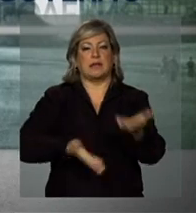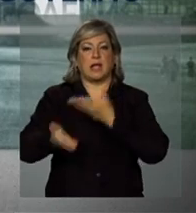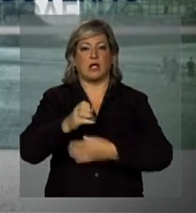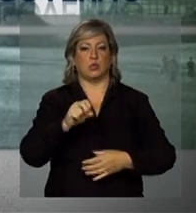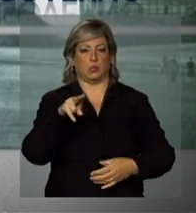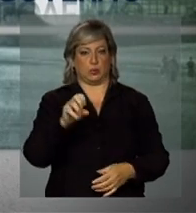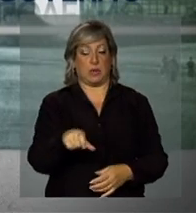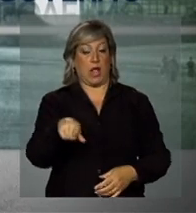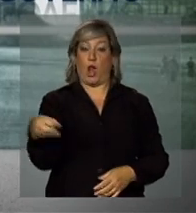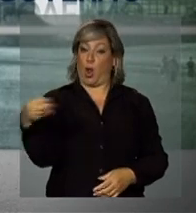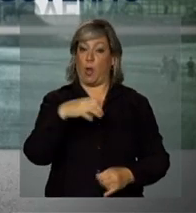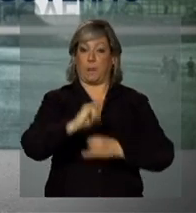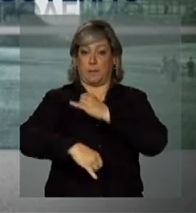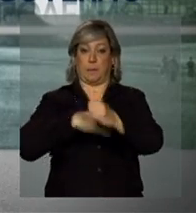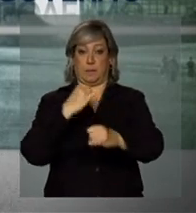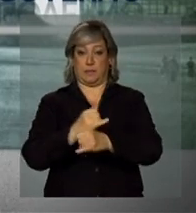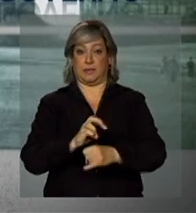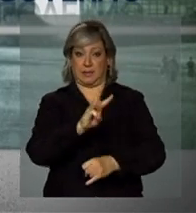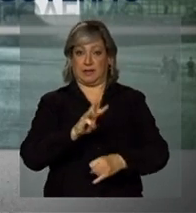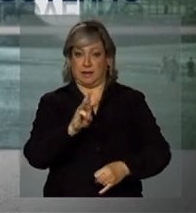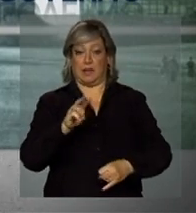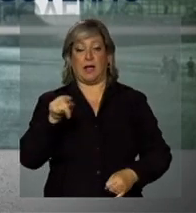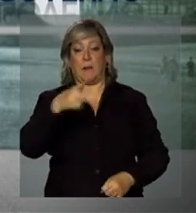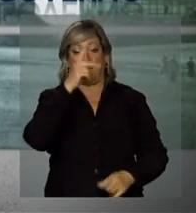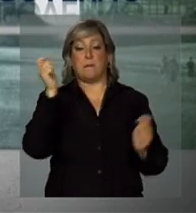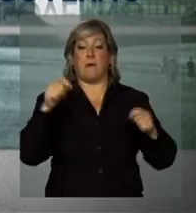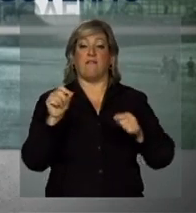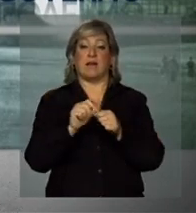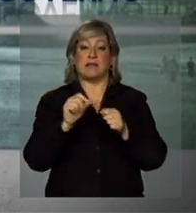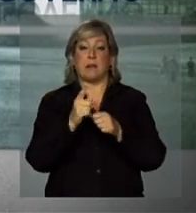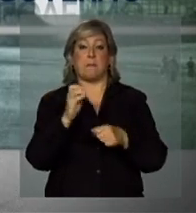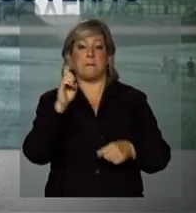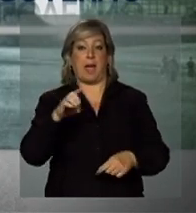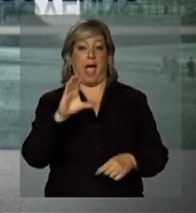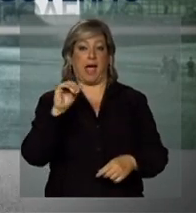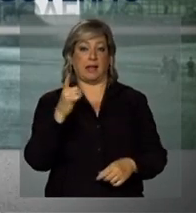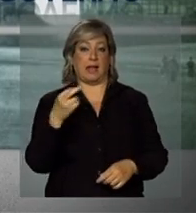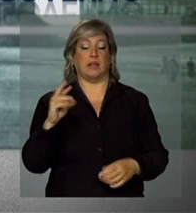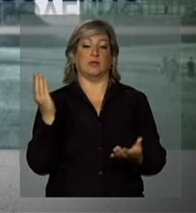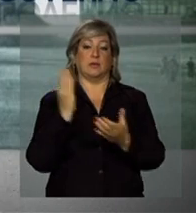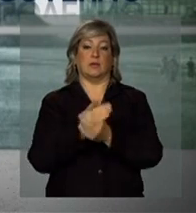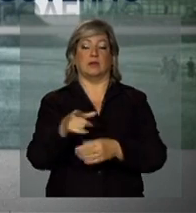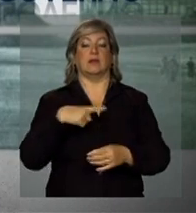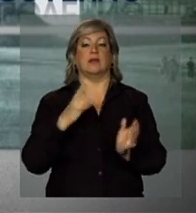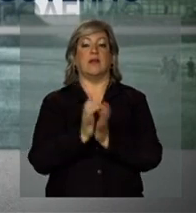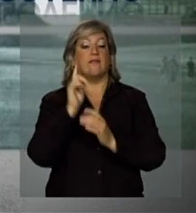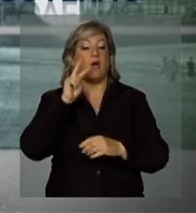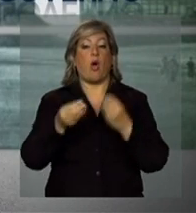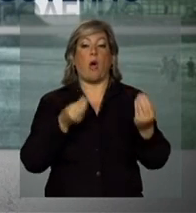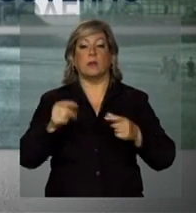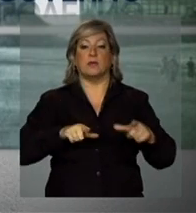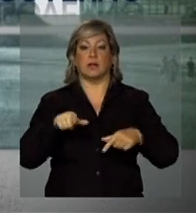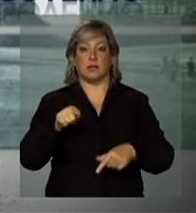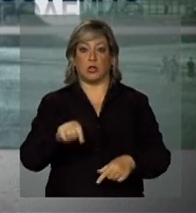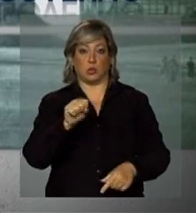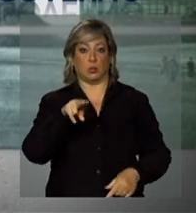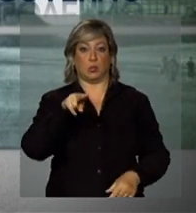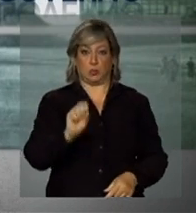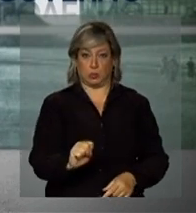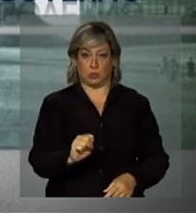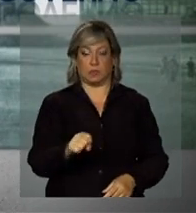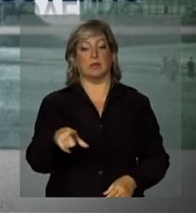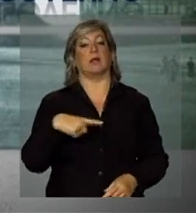Com o novo portal, a população pode fazer um pré-cadastro do Cartão Nacional de Saúde e localizar os serviços do Sistema Único de